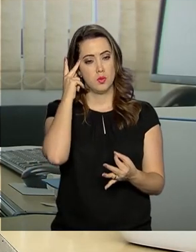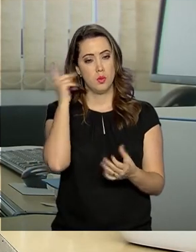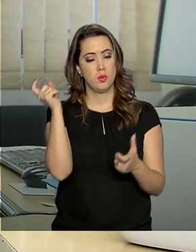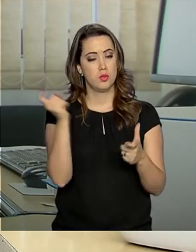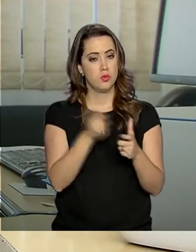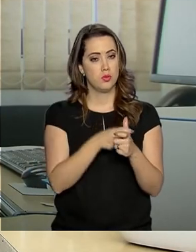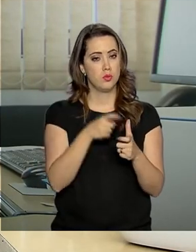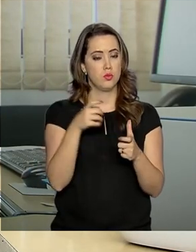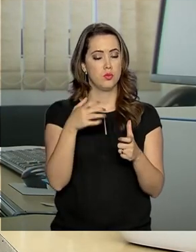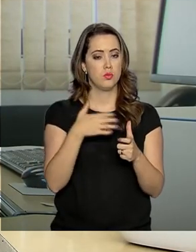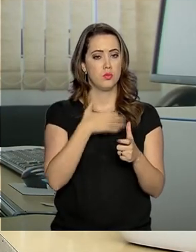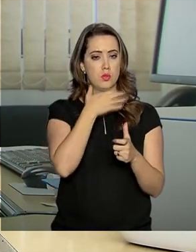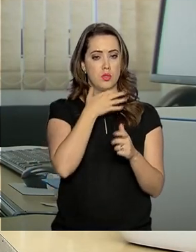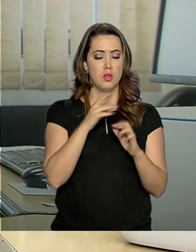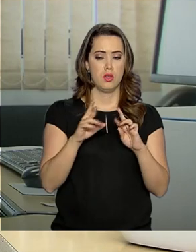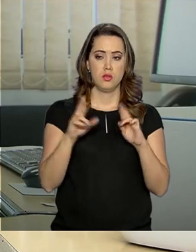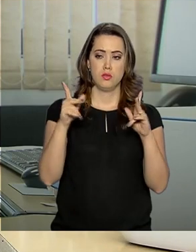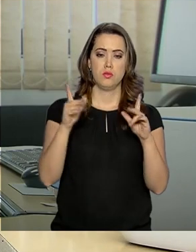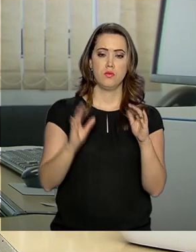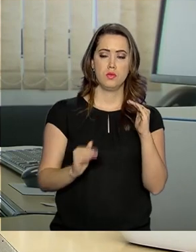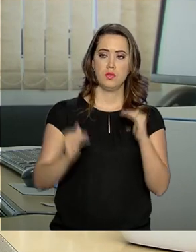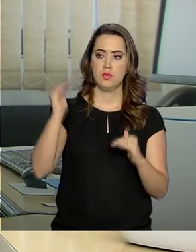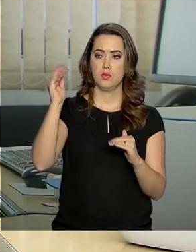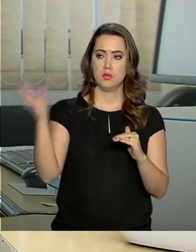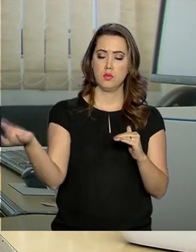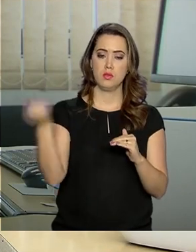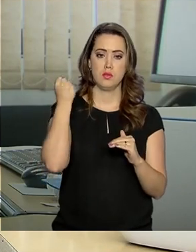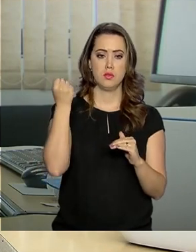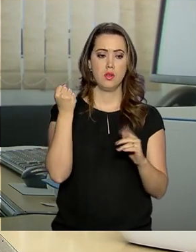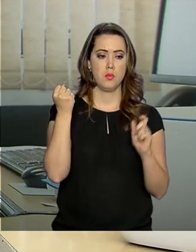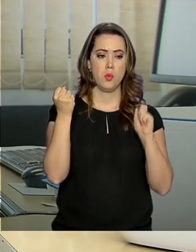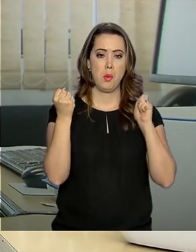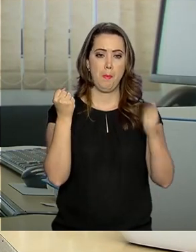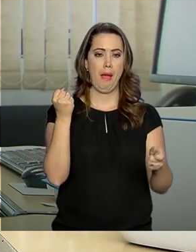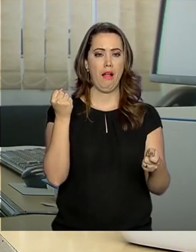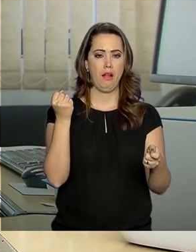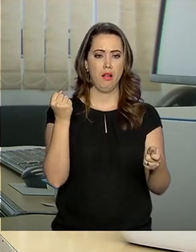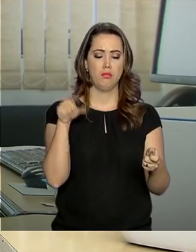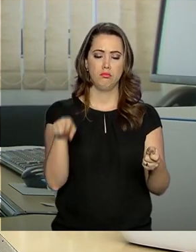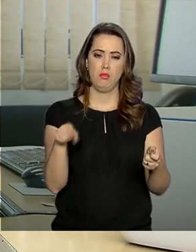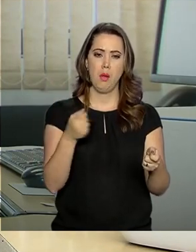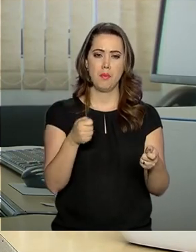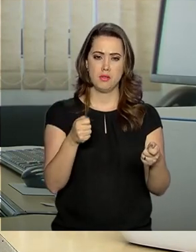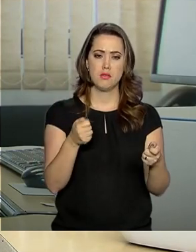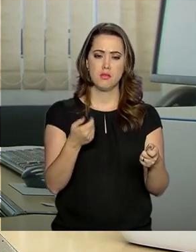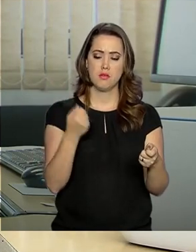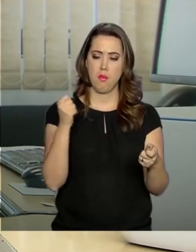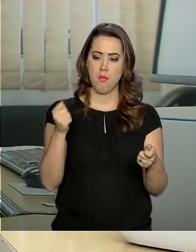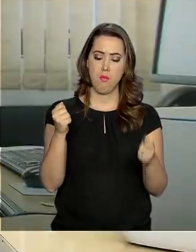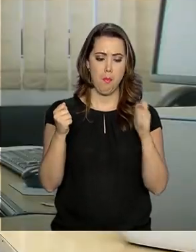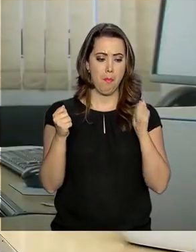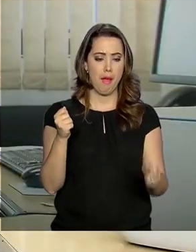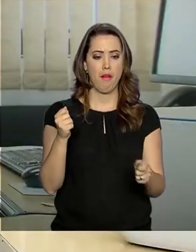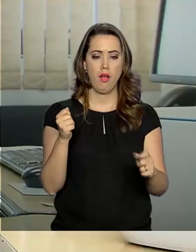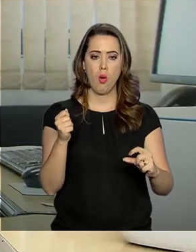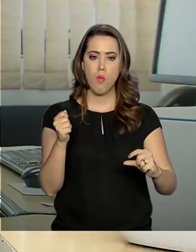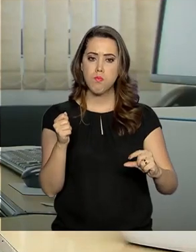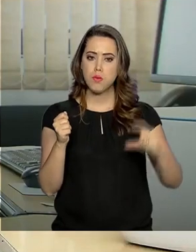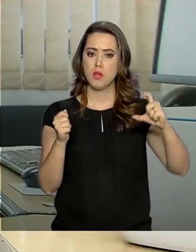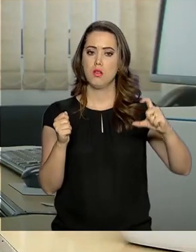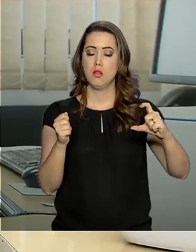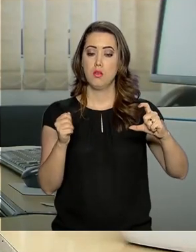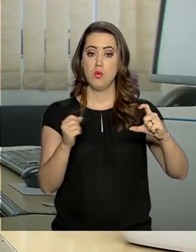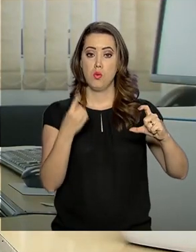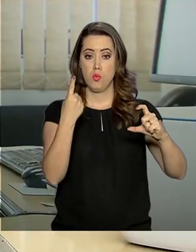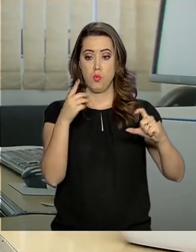seja A diferença maior entre o que eles recebem e o que eles contribuem Eles paguem um pouco mais Um terço dos